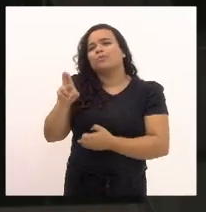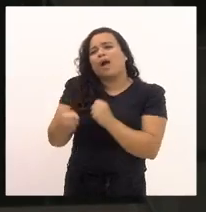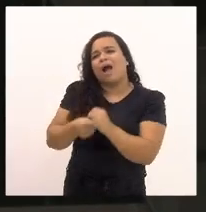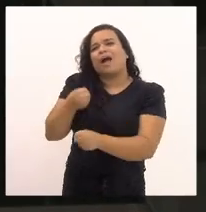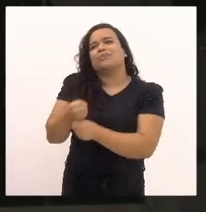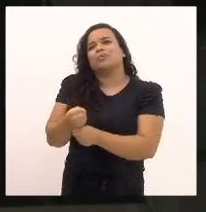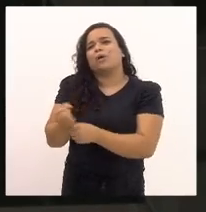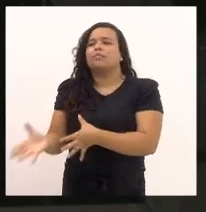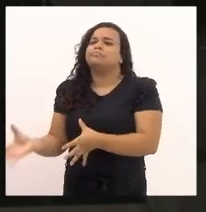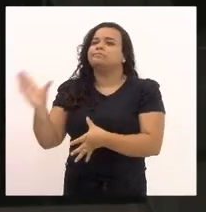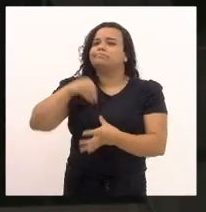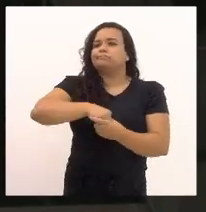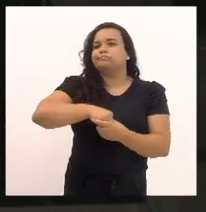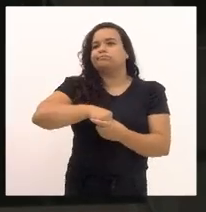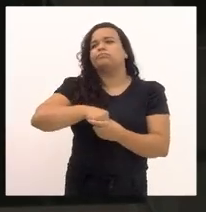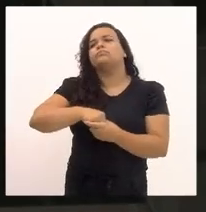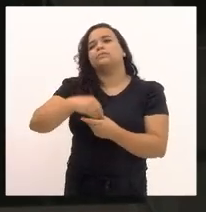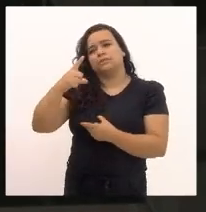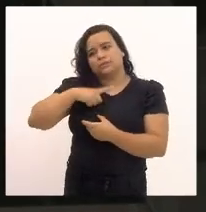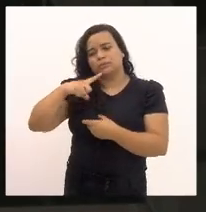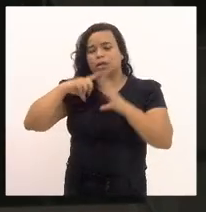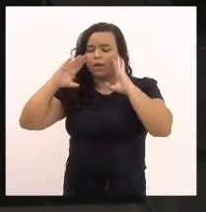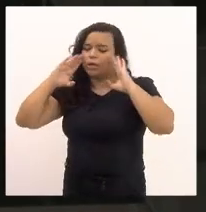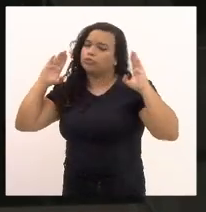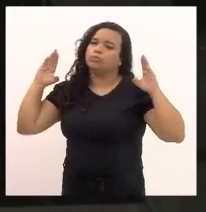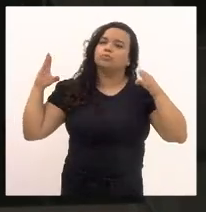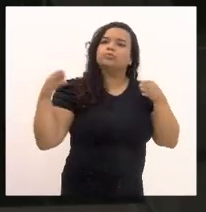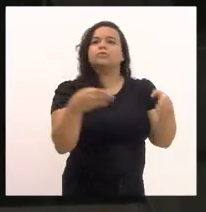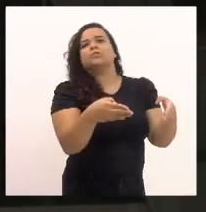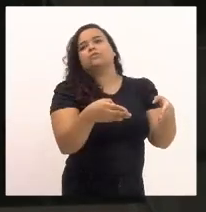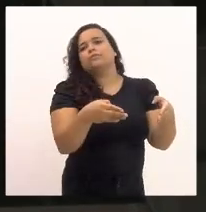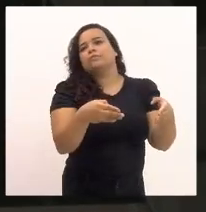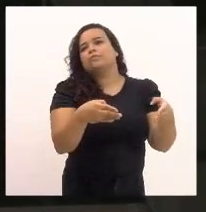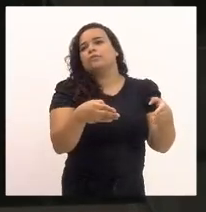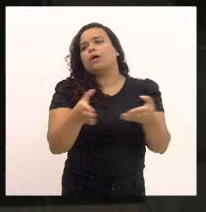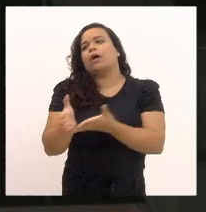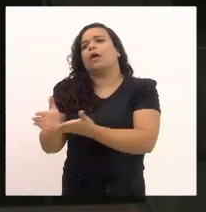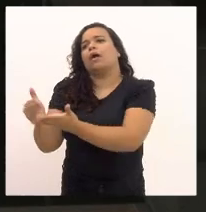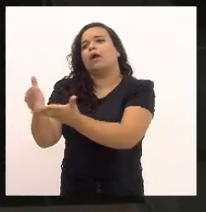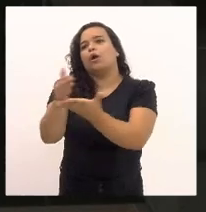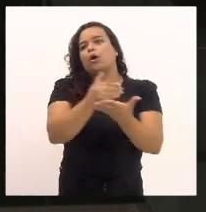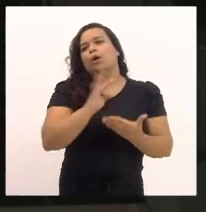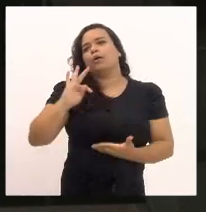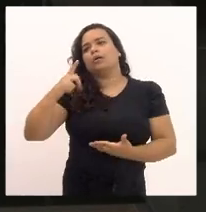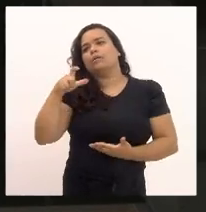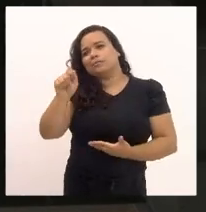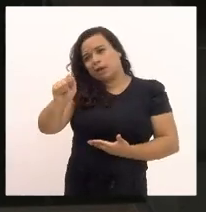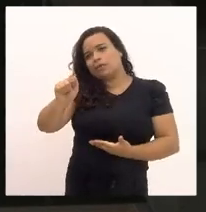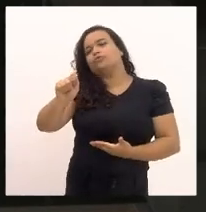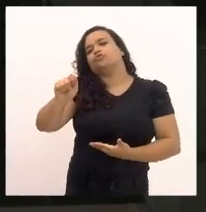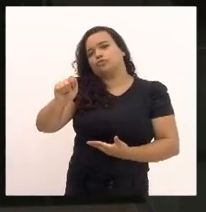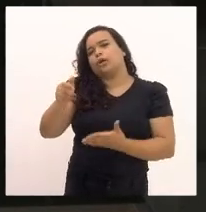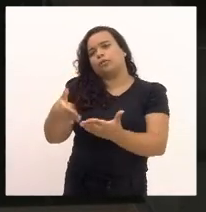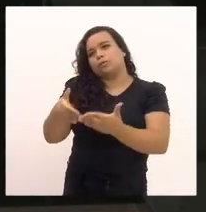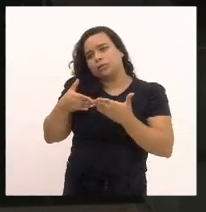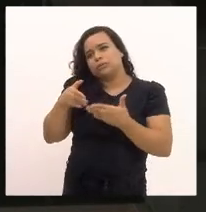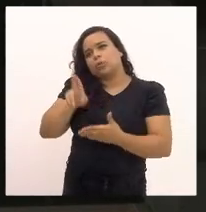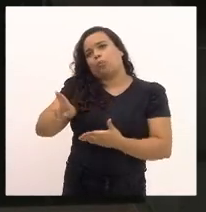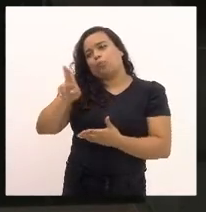compreende exclusivamente o recolhimento da taxa de licenciamento anual.